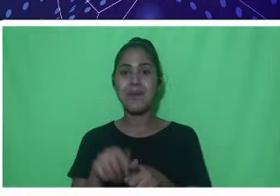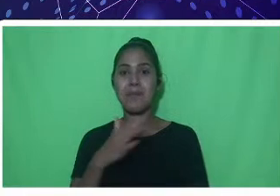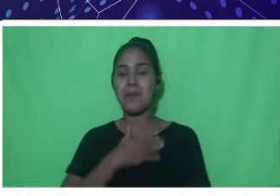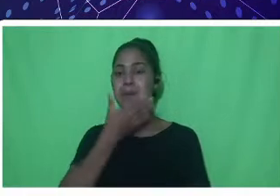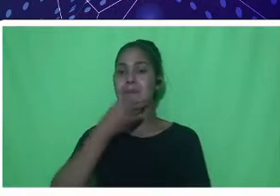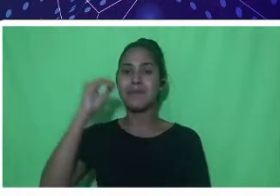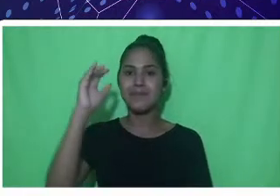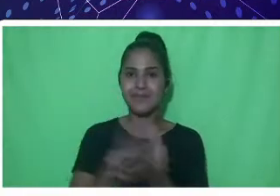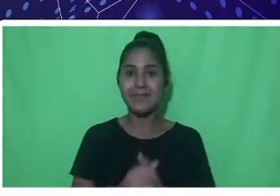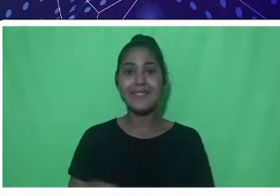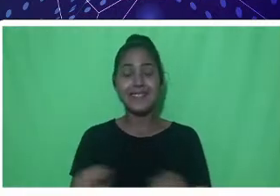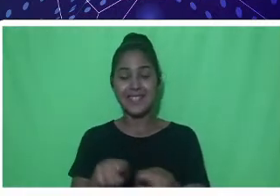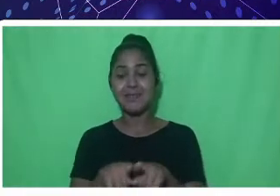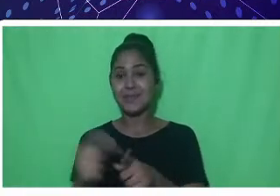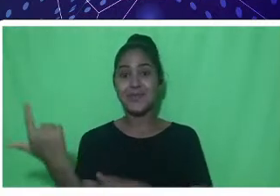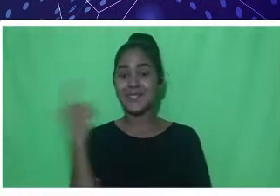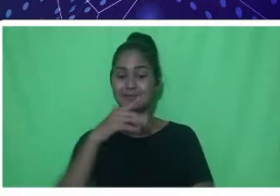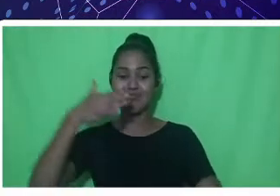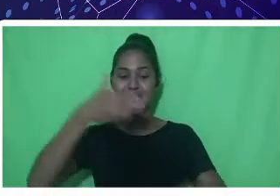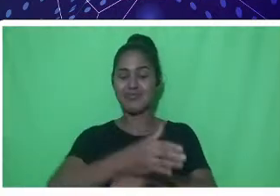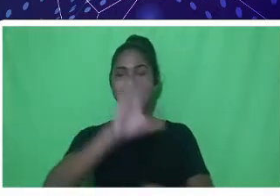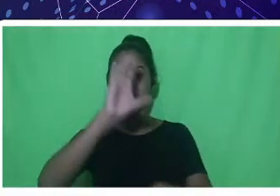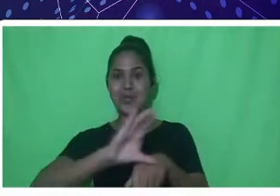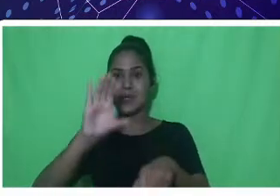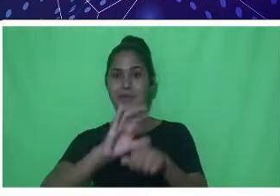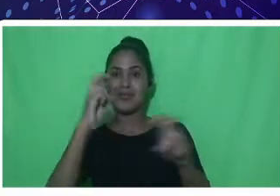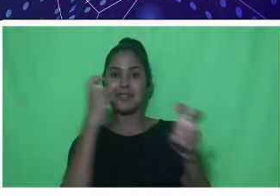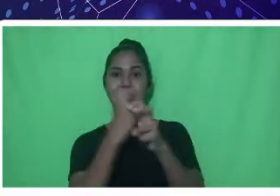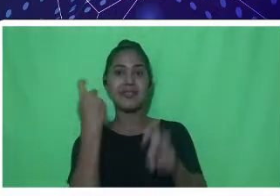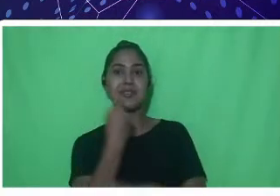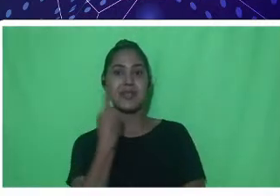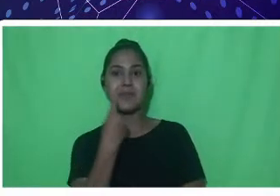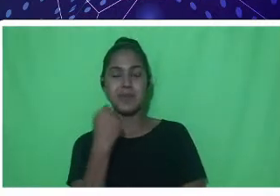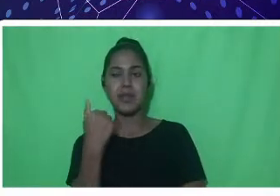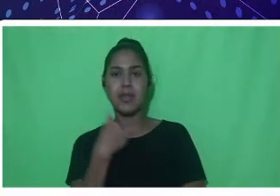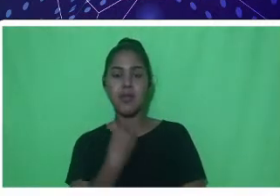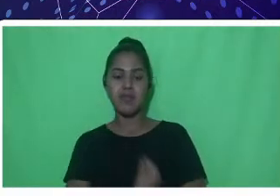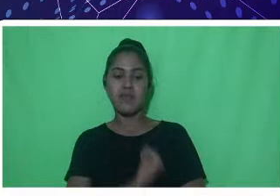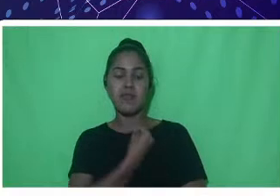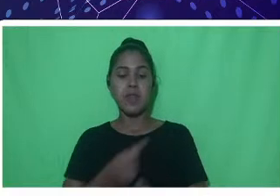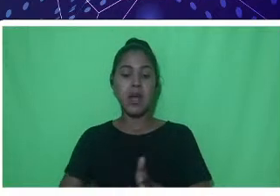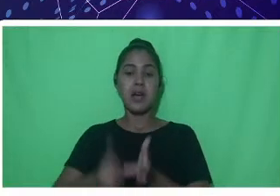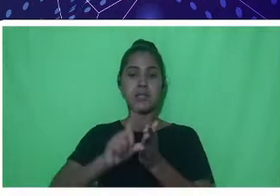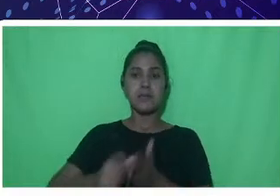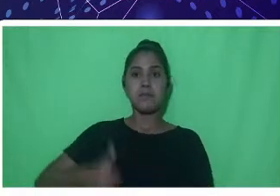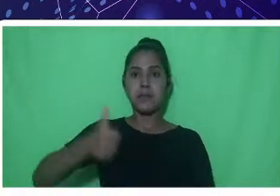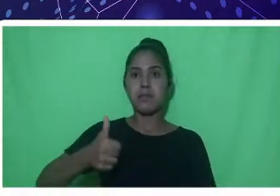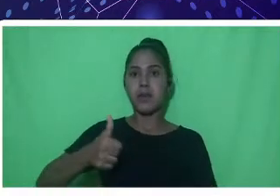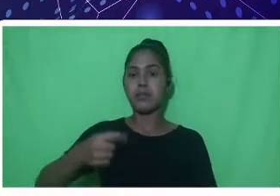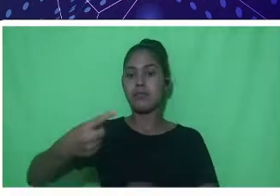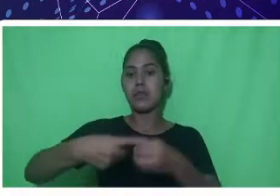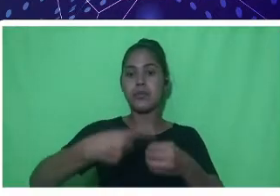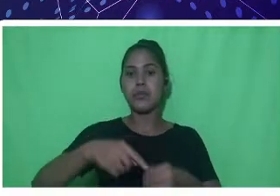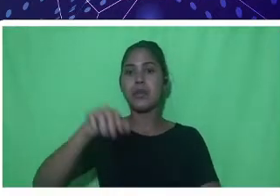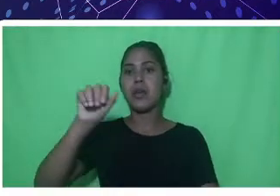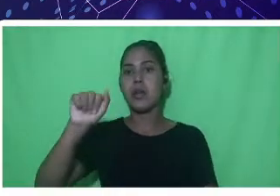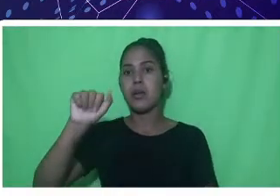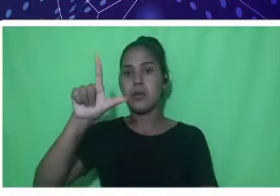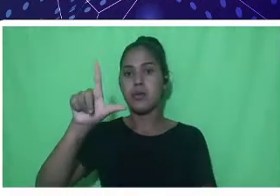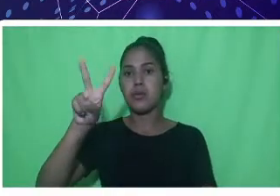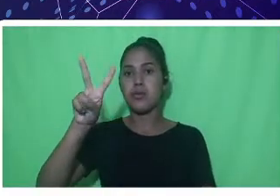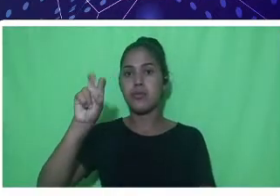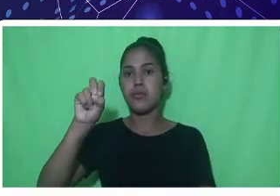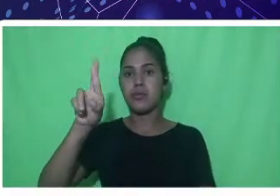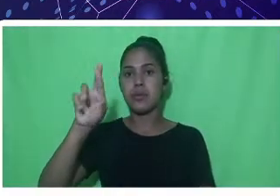Enem. Hoje, antes morávamos em Alvorada, mudamos aqui para o município de Presidente Médici, somos muito